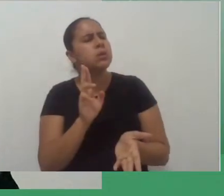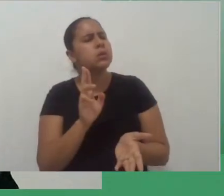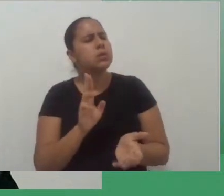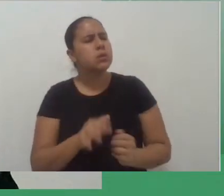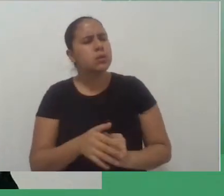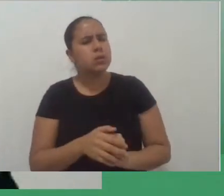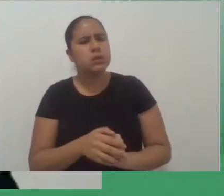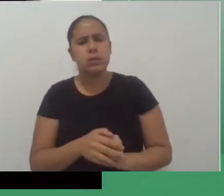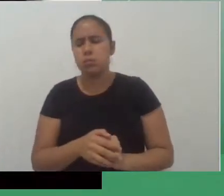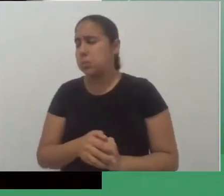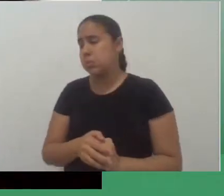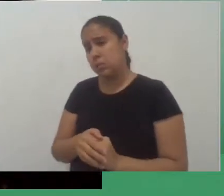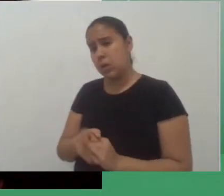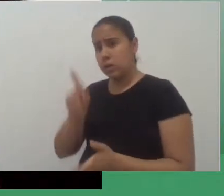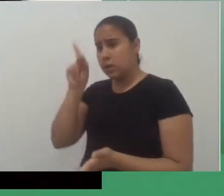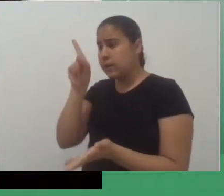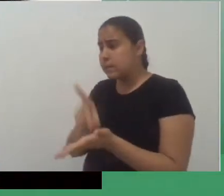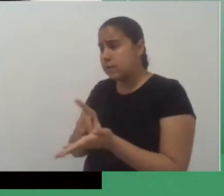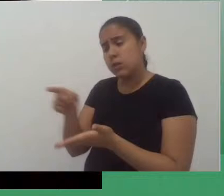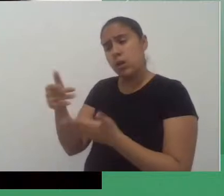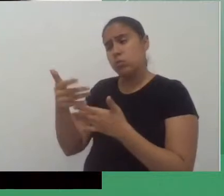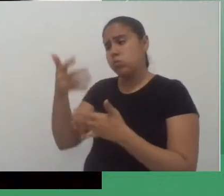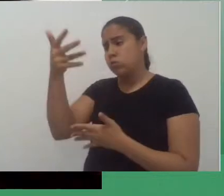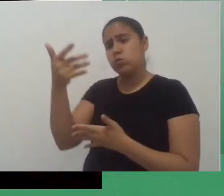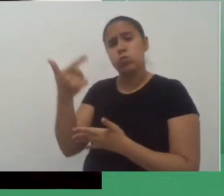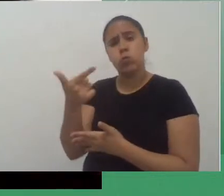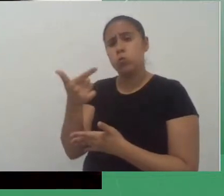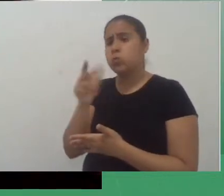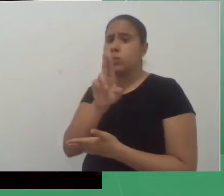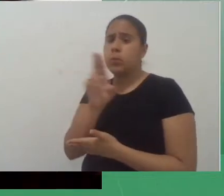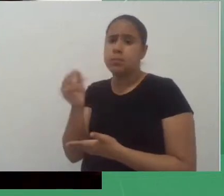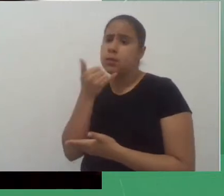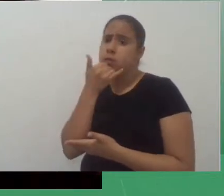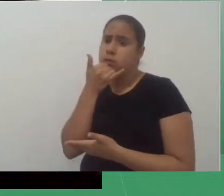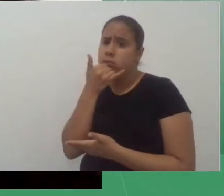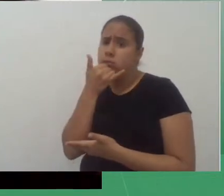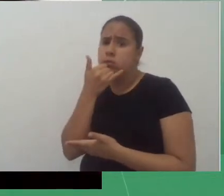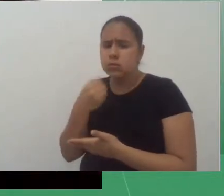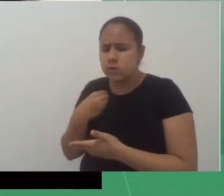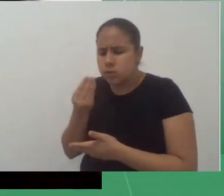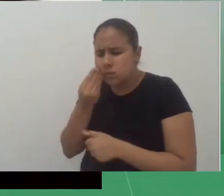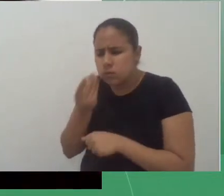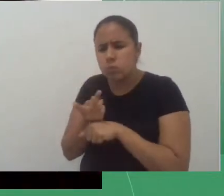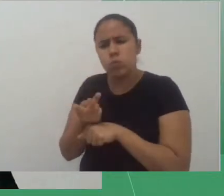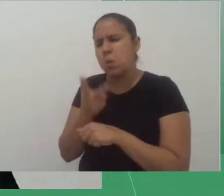olha aqui não não tem quem pergunta eu vou dar uma olhada sobre aqui mas acho que não